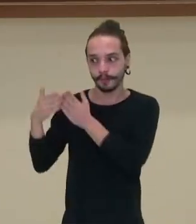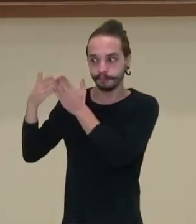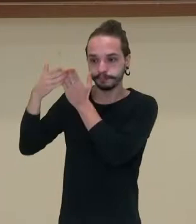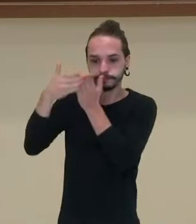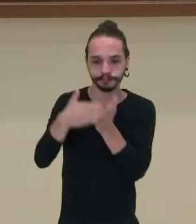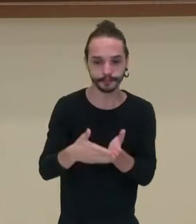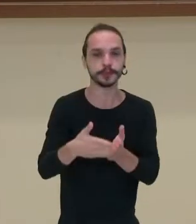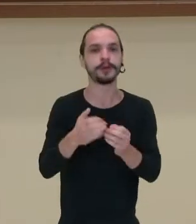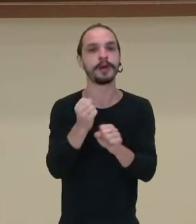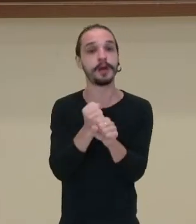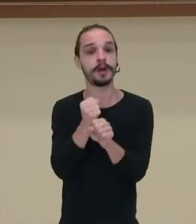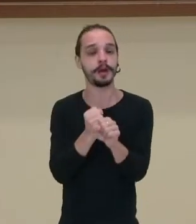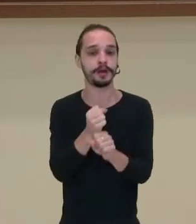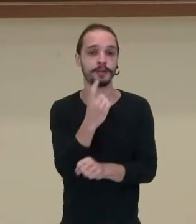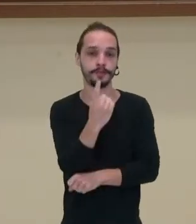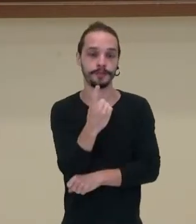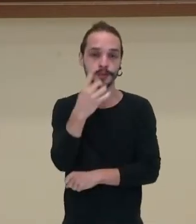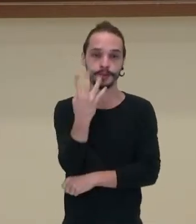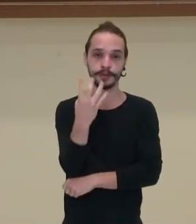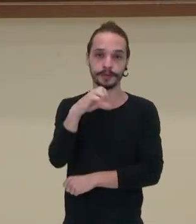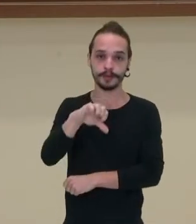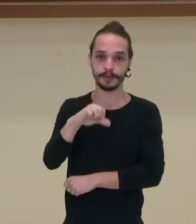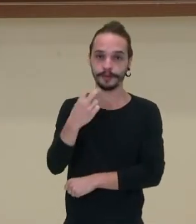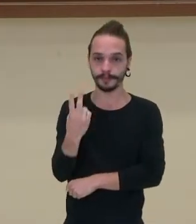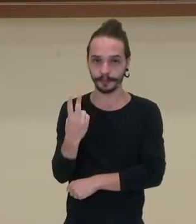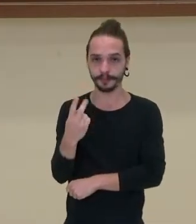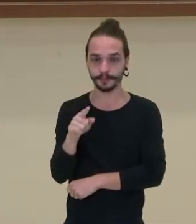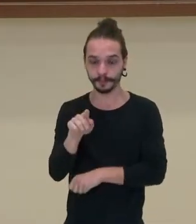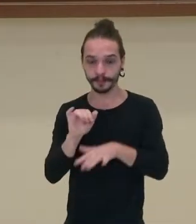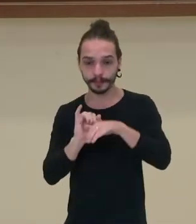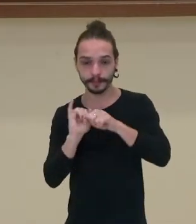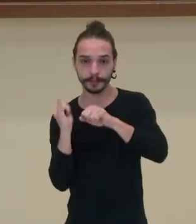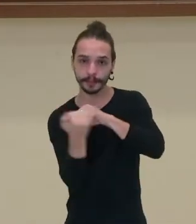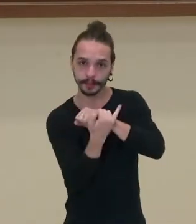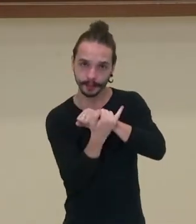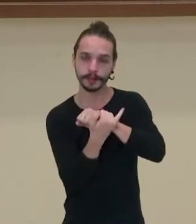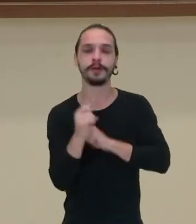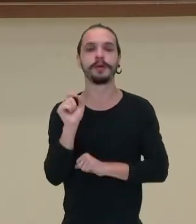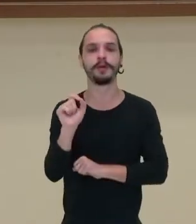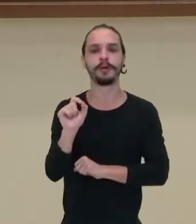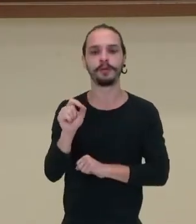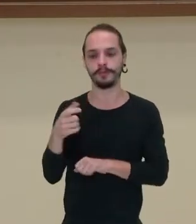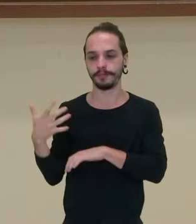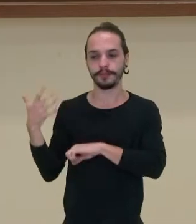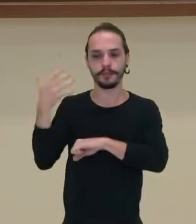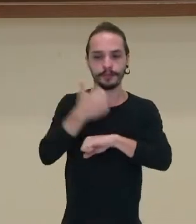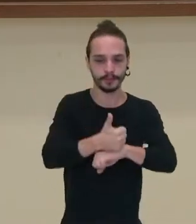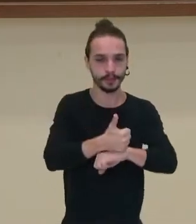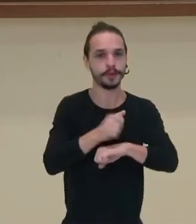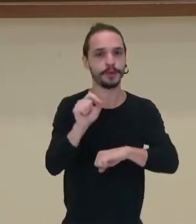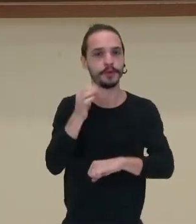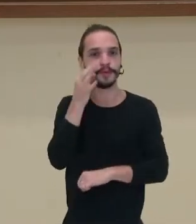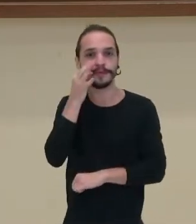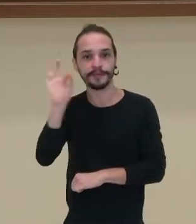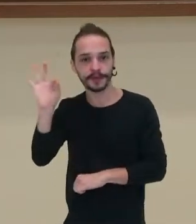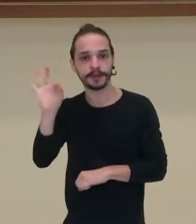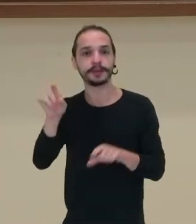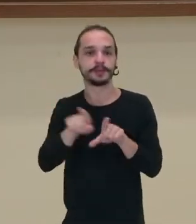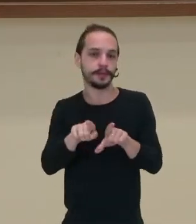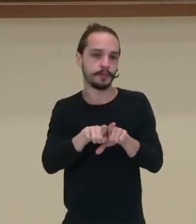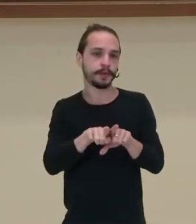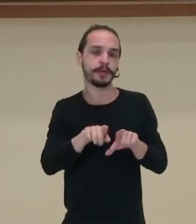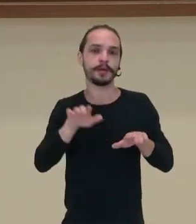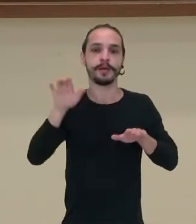em 1492. Essa ilha, ela vai ser colonizada por franceses e por